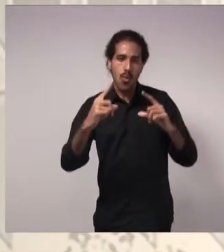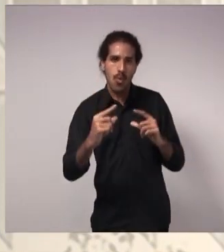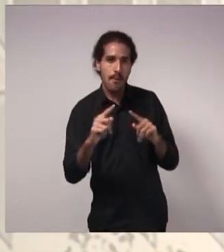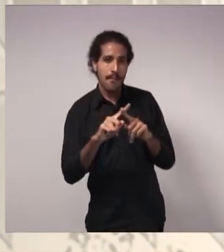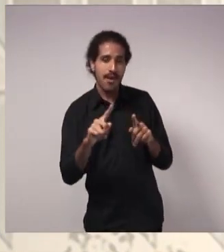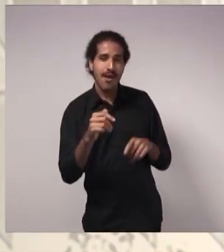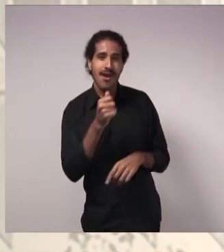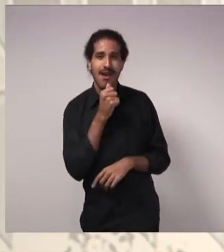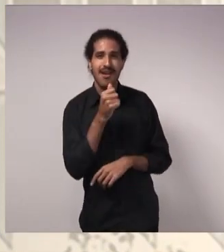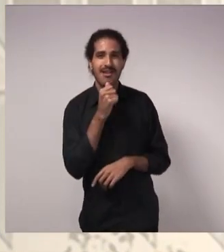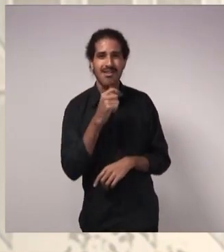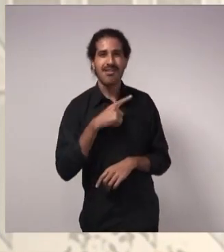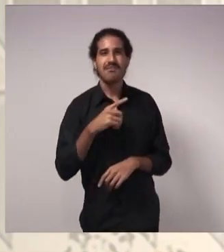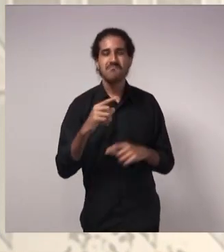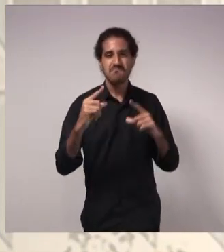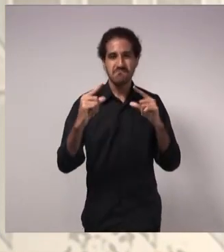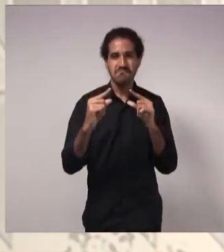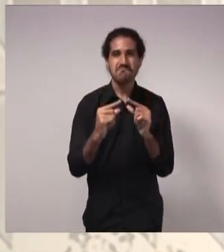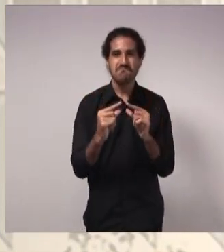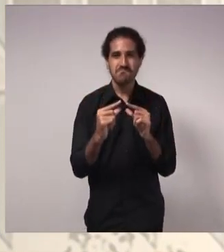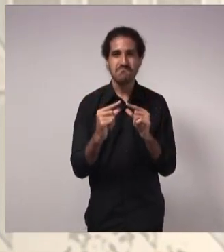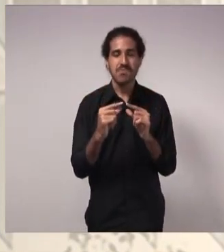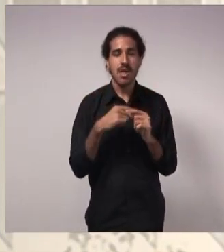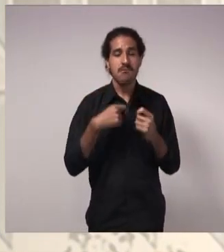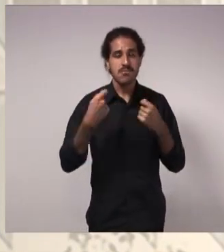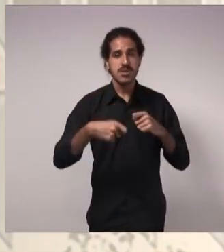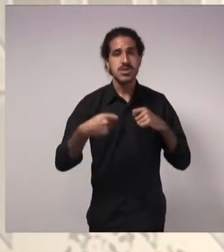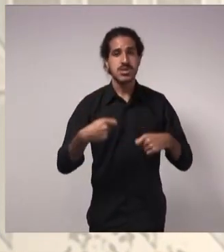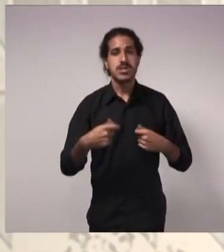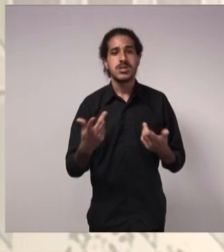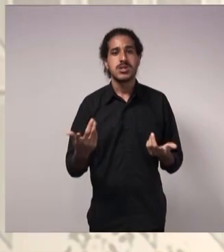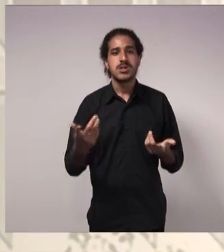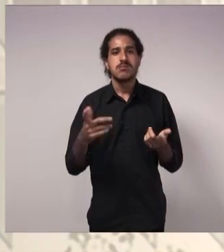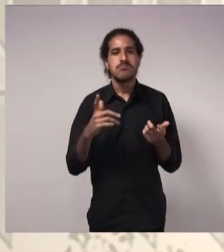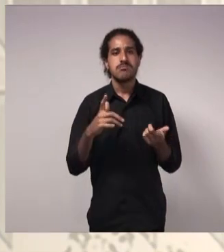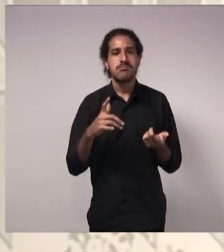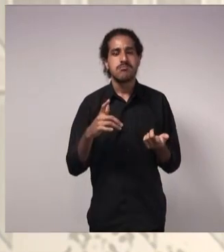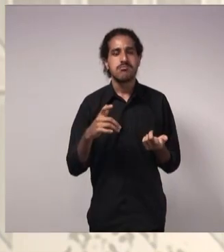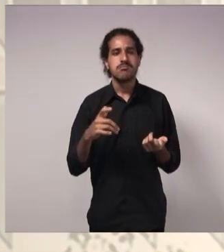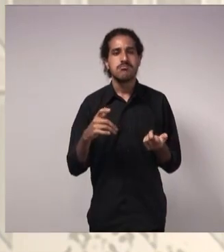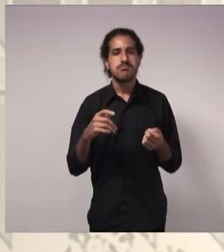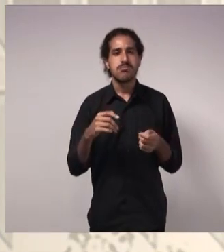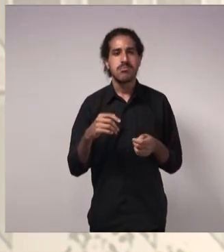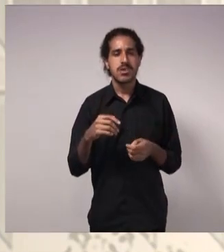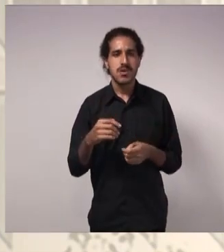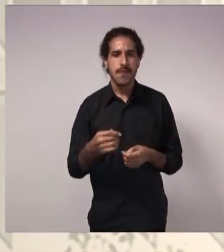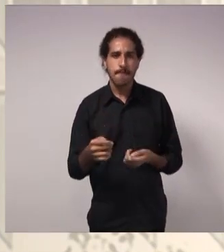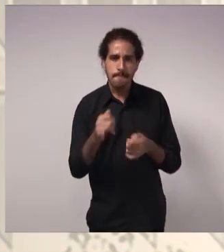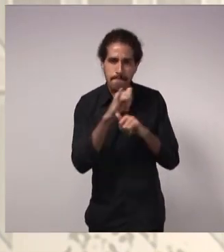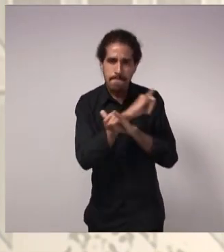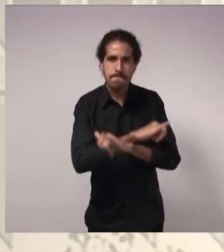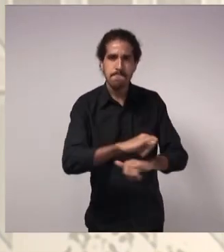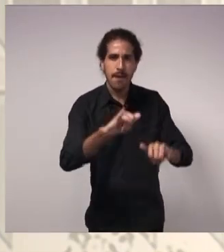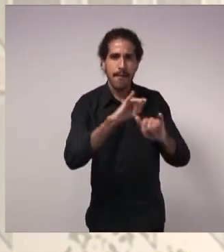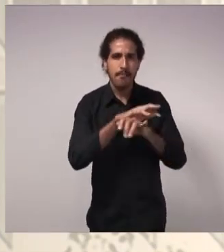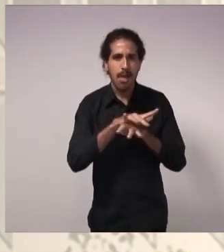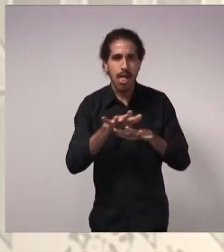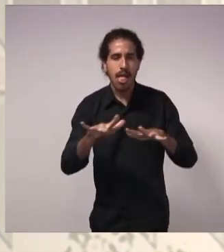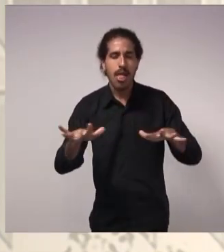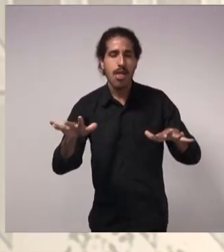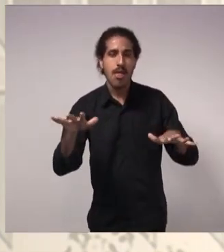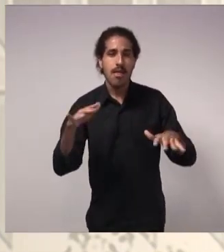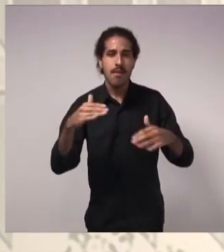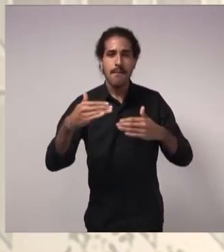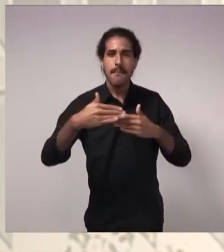muito pequeno. Eu acho que é necessário uma série de medidas de médio a longo prazo.